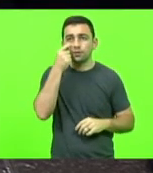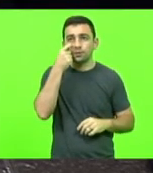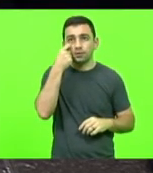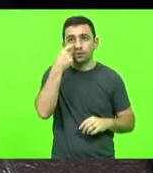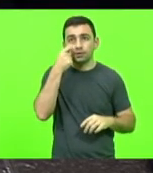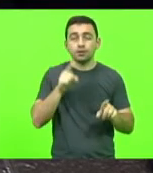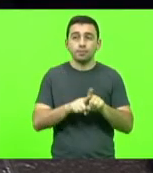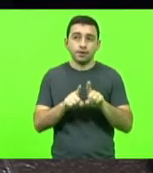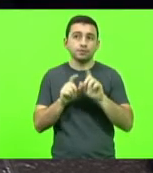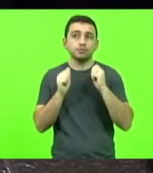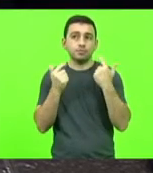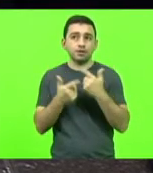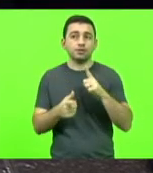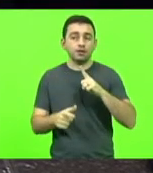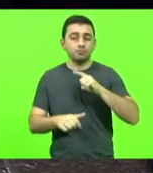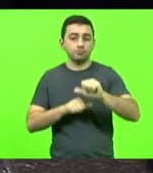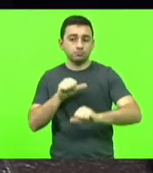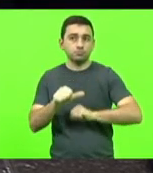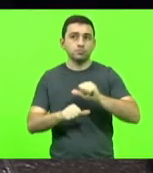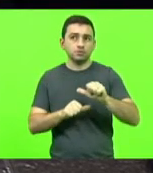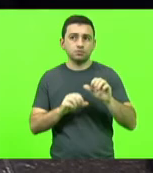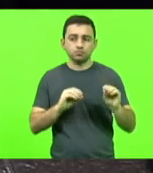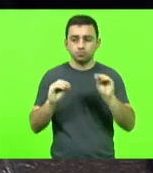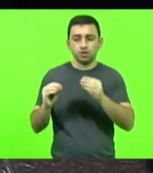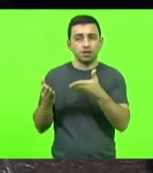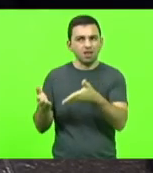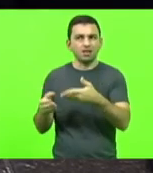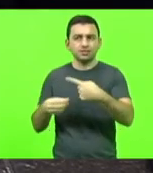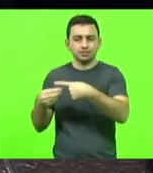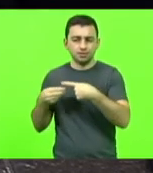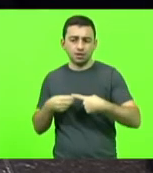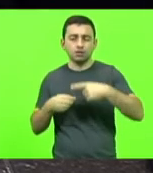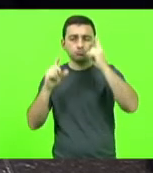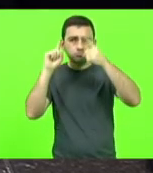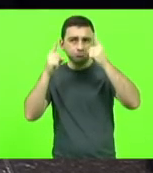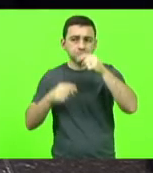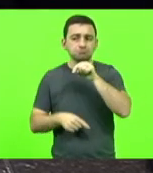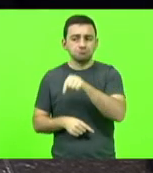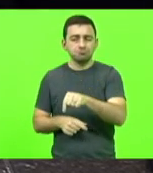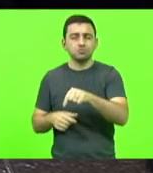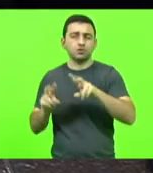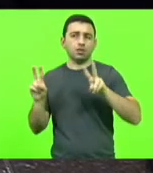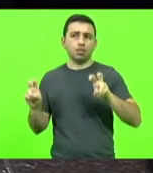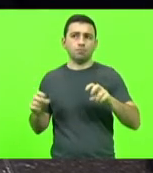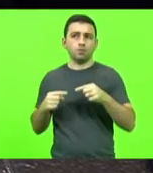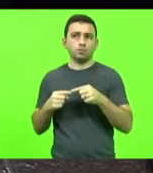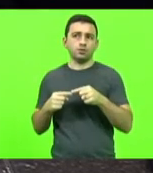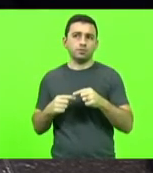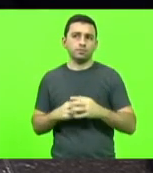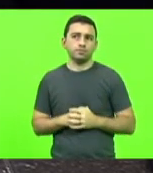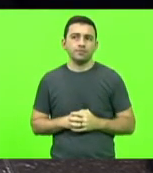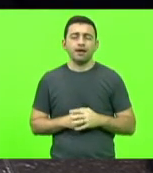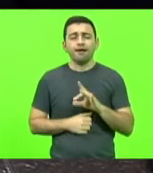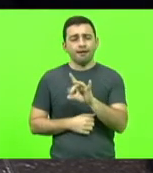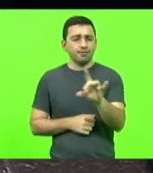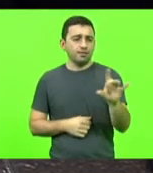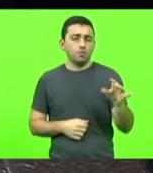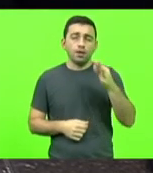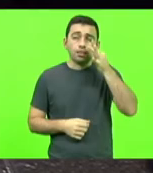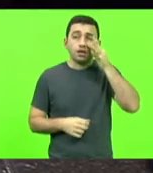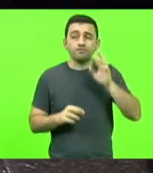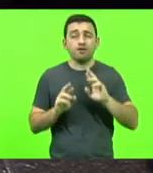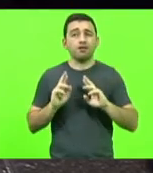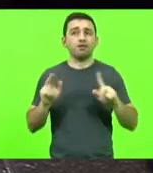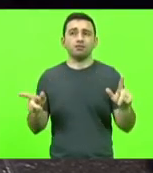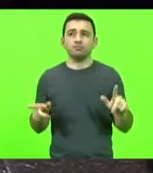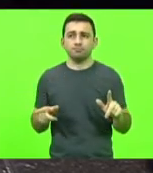transferir para os municípios a capacidade de legislar sobre esse tema cada um com a sua realidade cada um com a